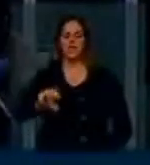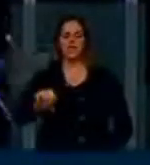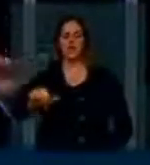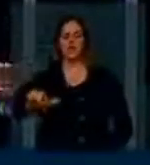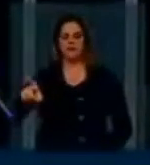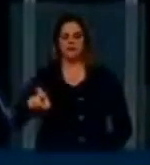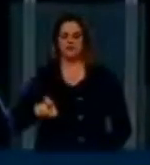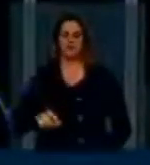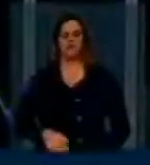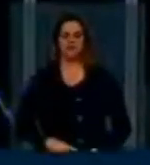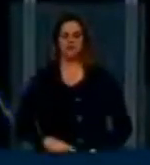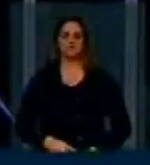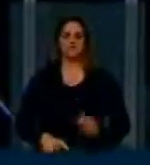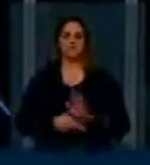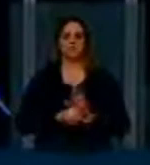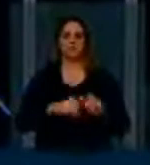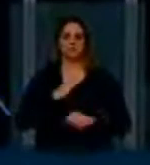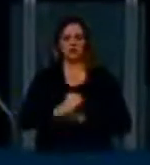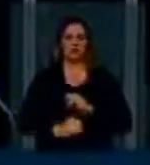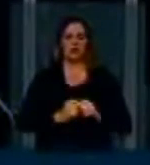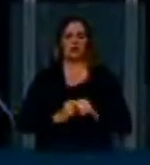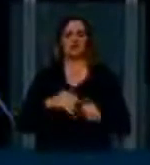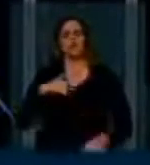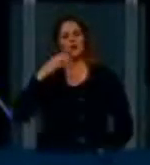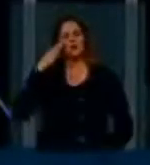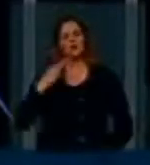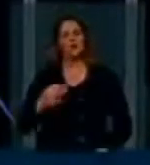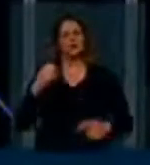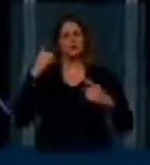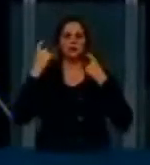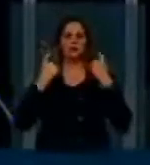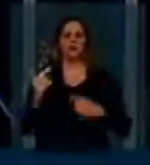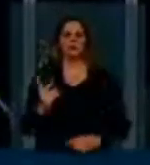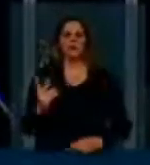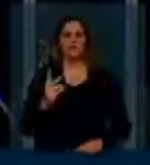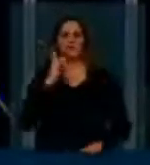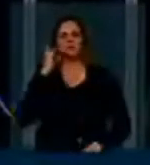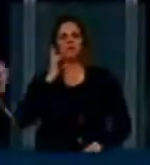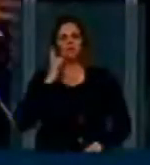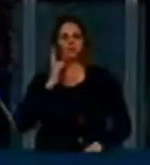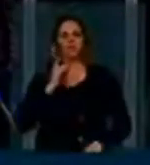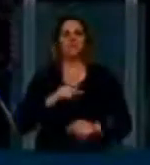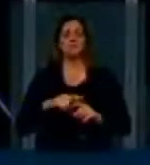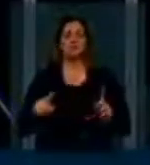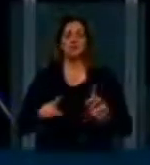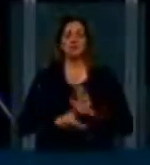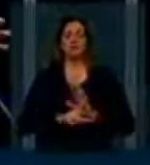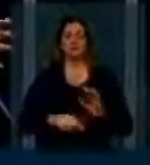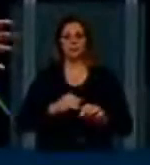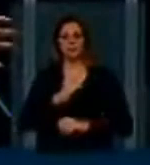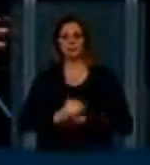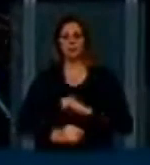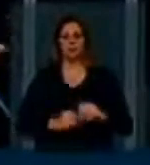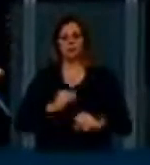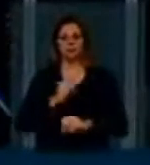internet, eu compreendo a preocupação dos dois parlamentares, mas o marco civil da internet, eu diria que os